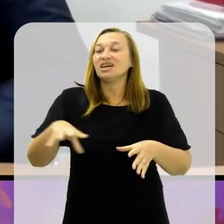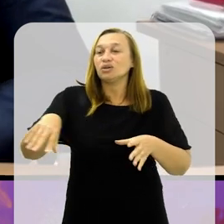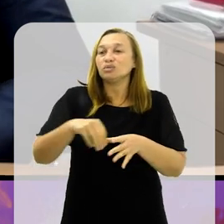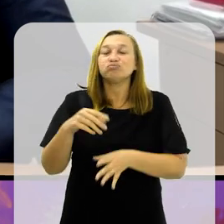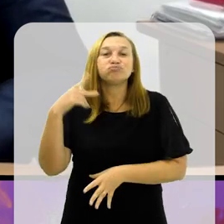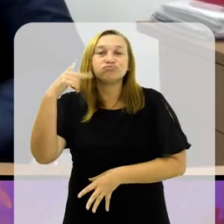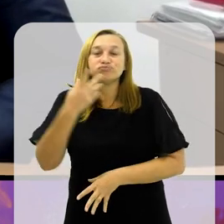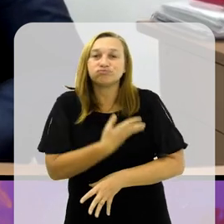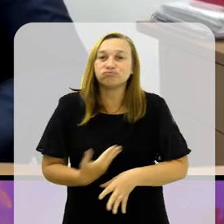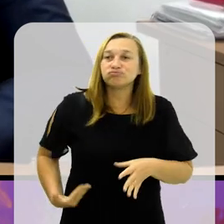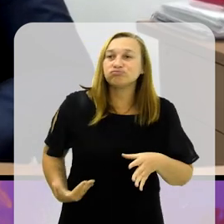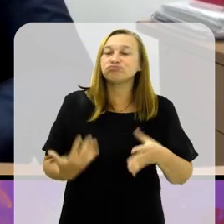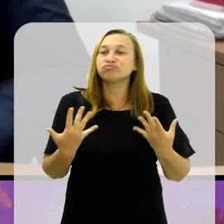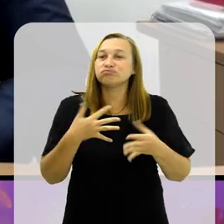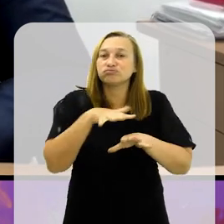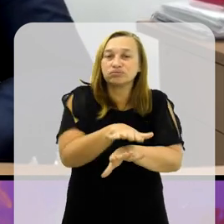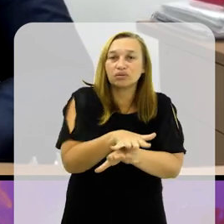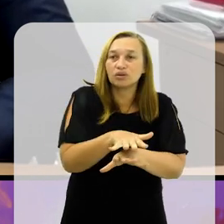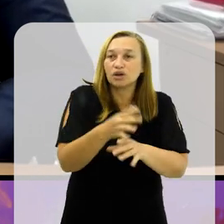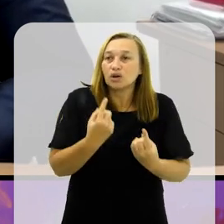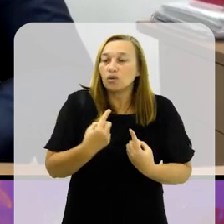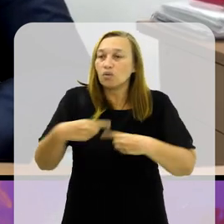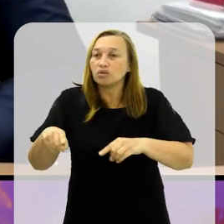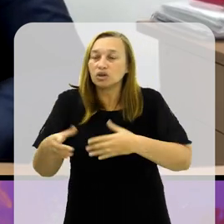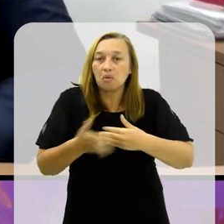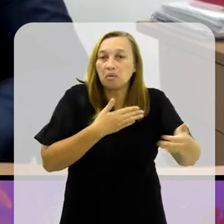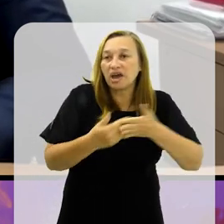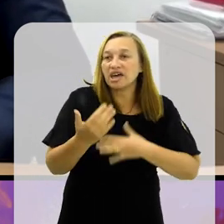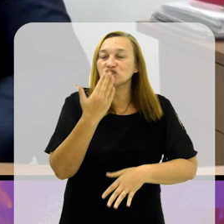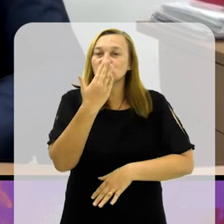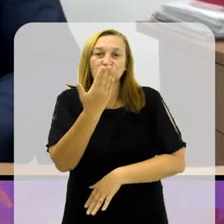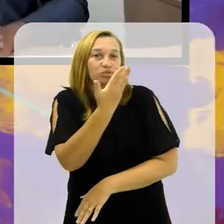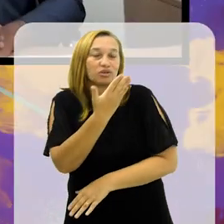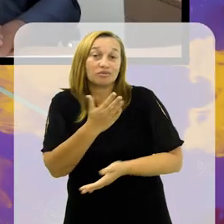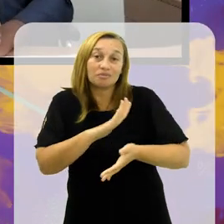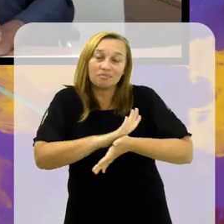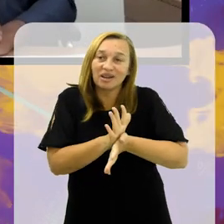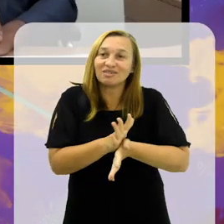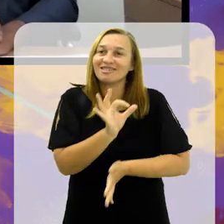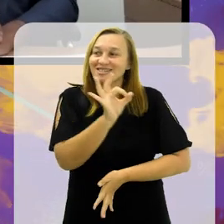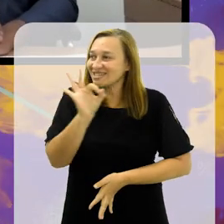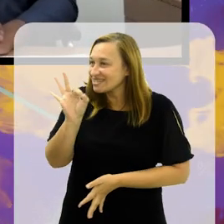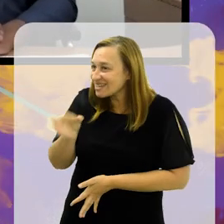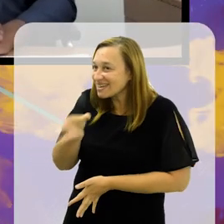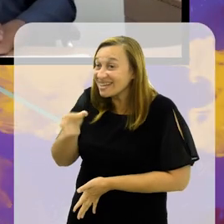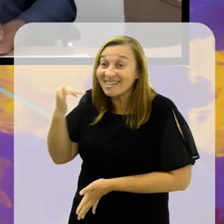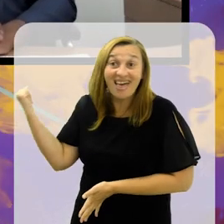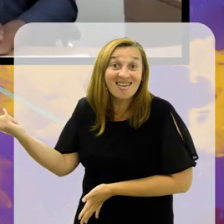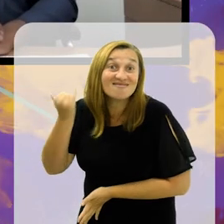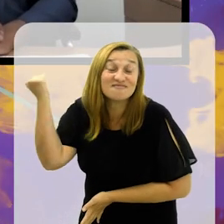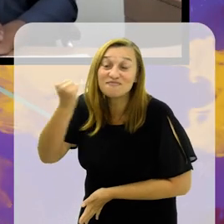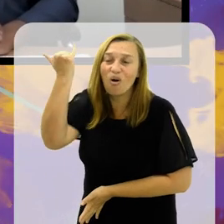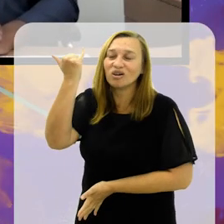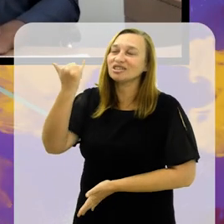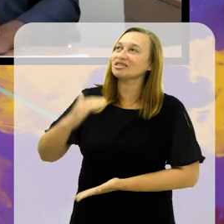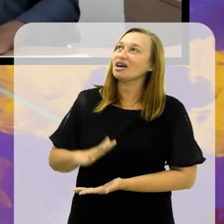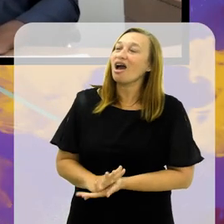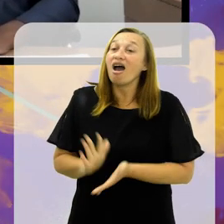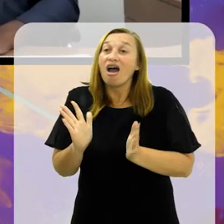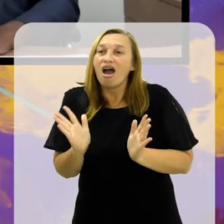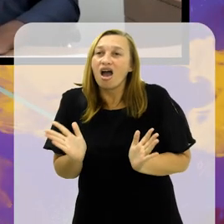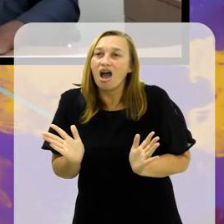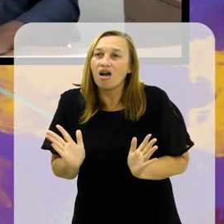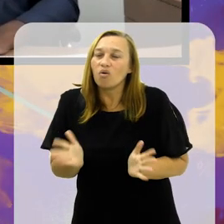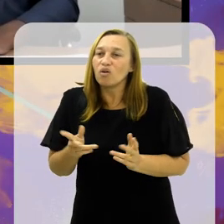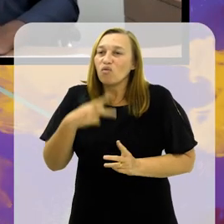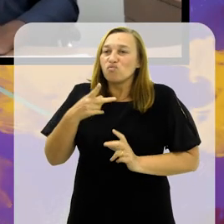públicas como inclusão e o combate a qualquer tipo de preconceito. Com certeza, isso é muito importante. Eu vou